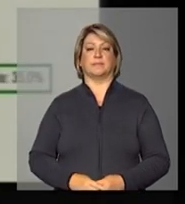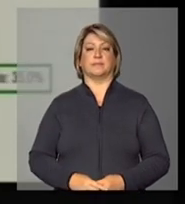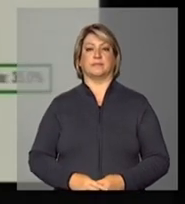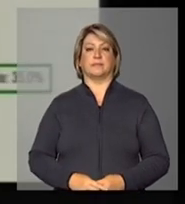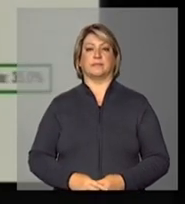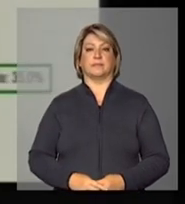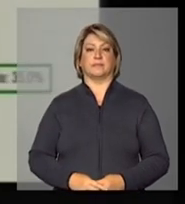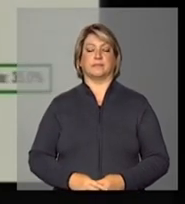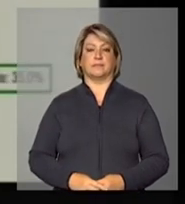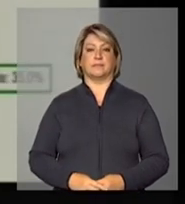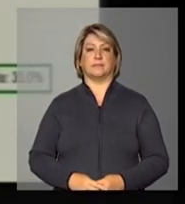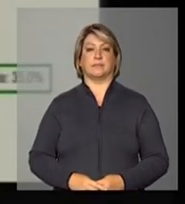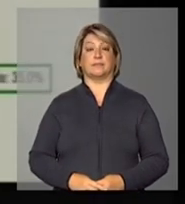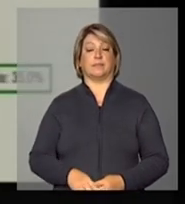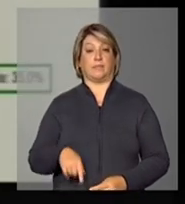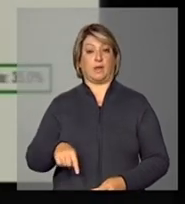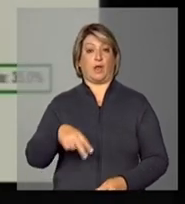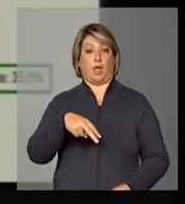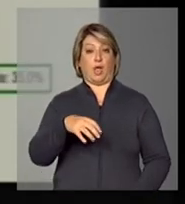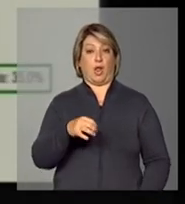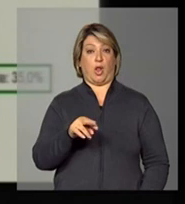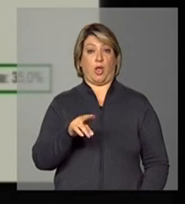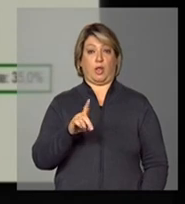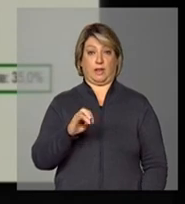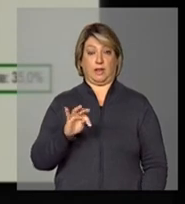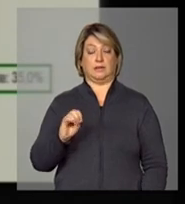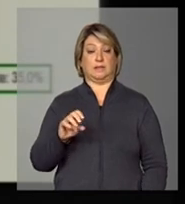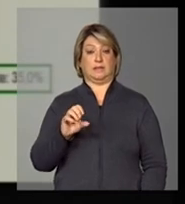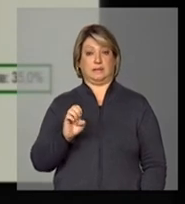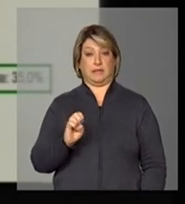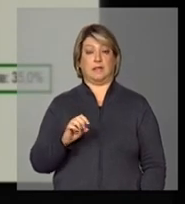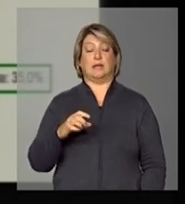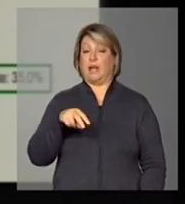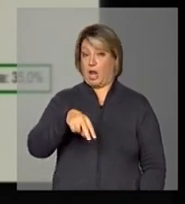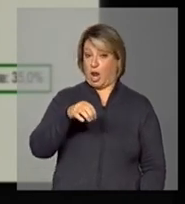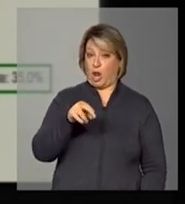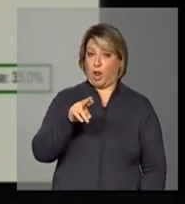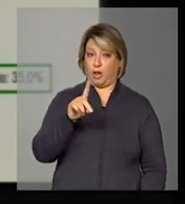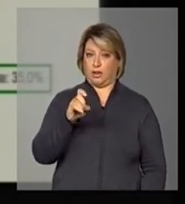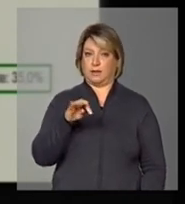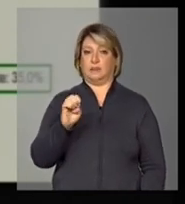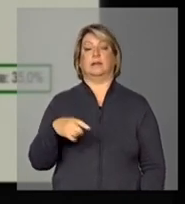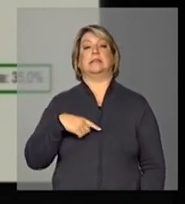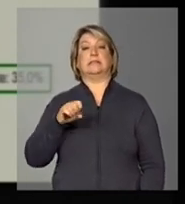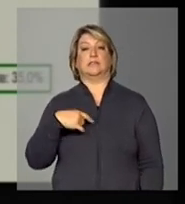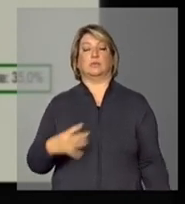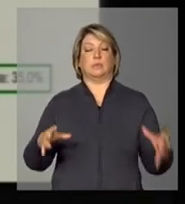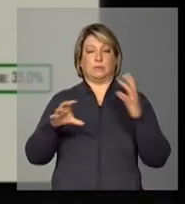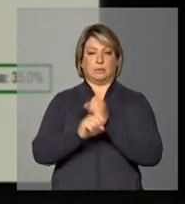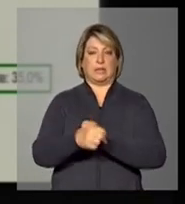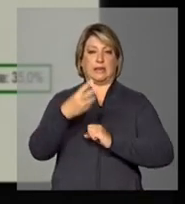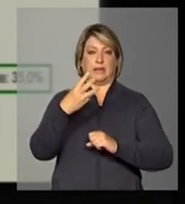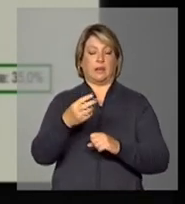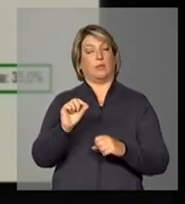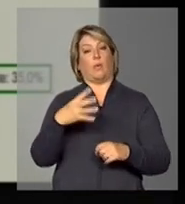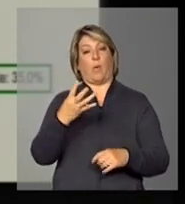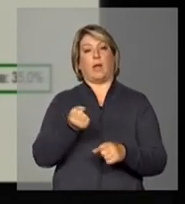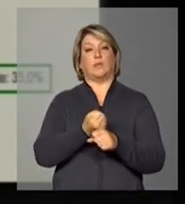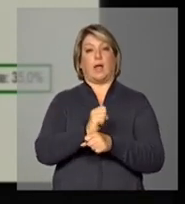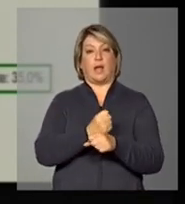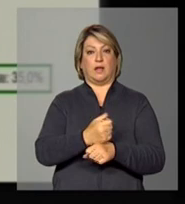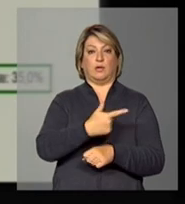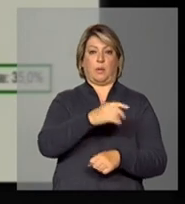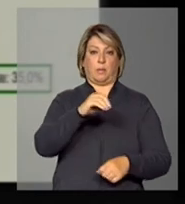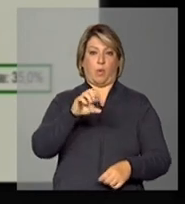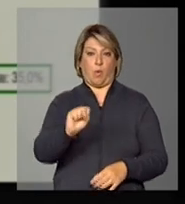o nordeste se eu somar os três anos de 2008 os quatro anos 2008